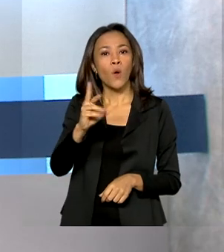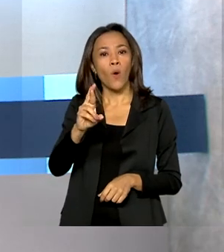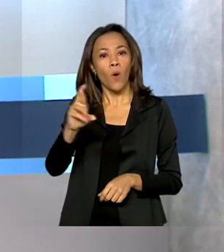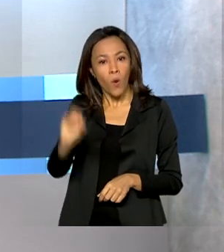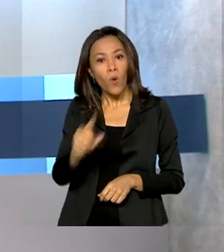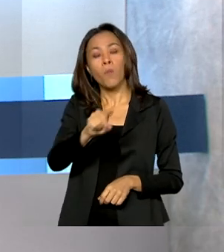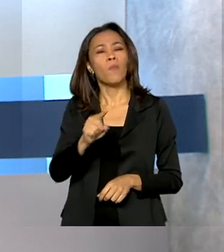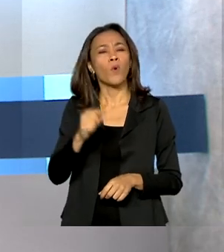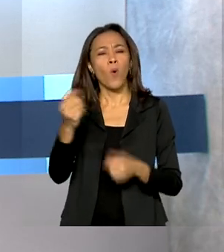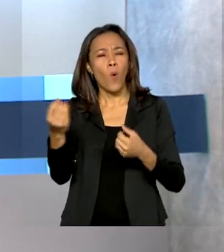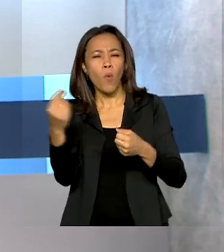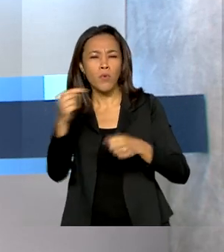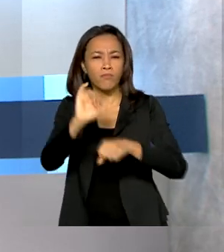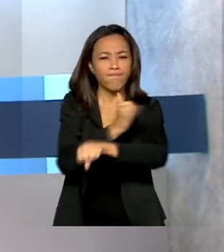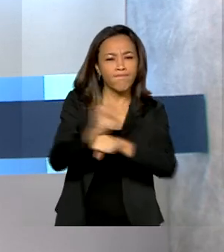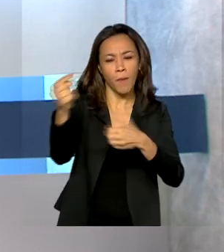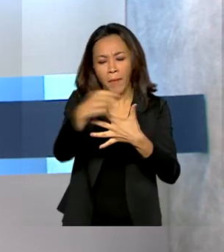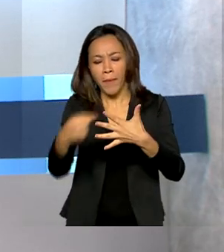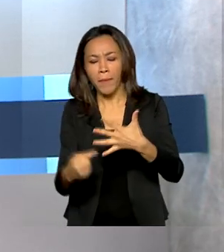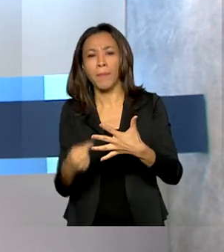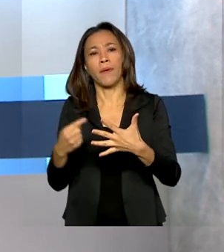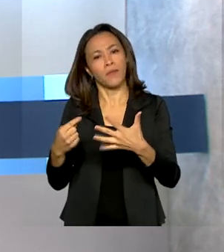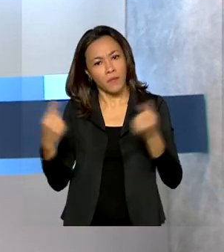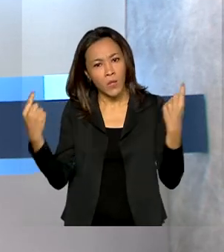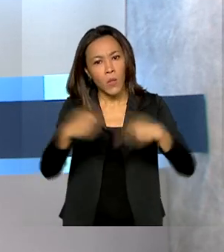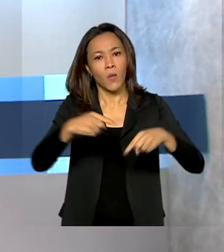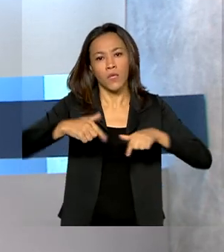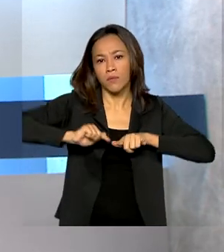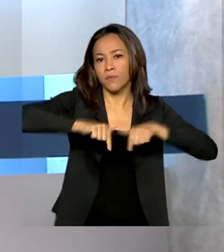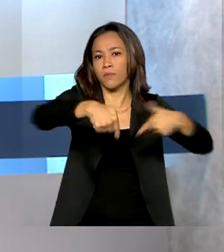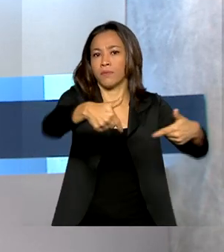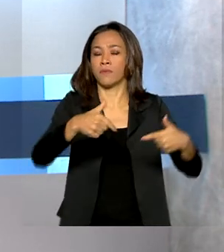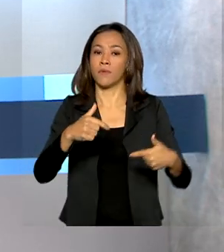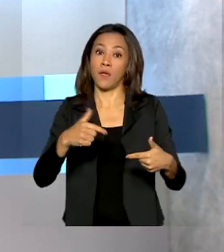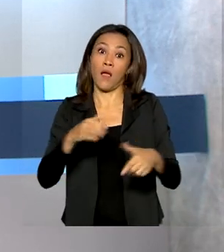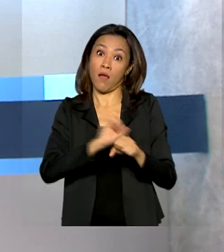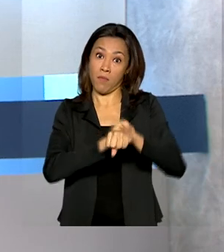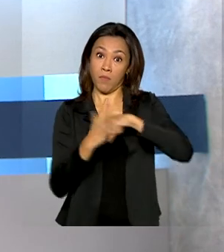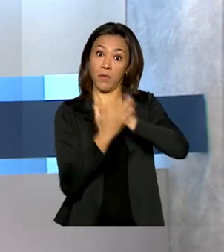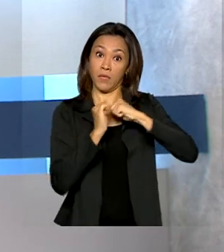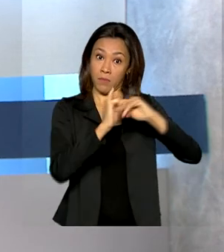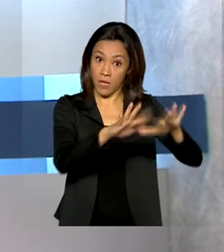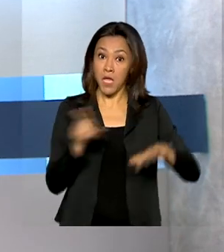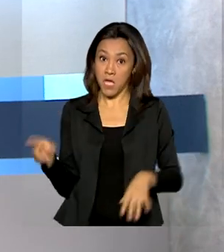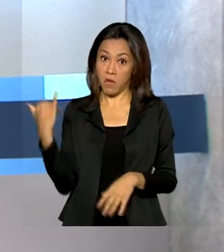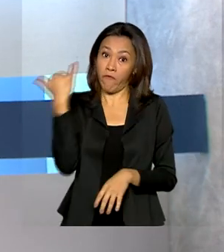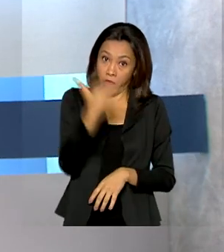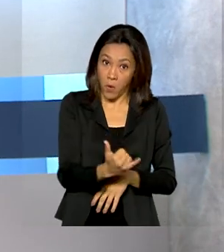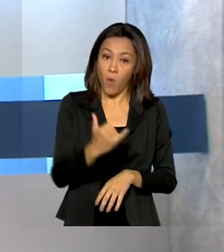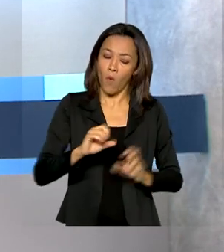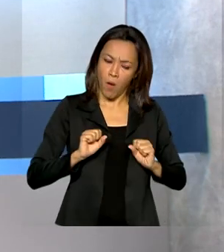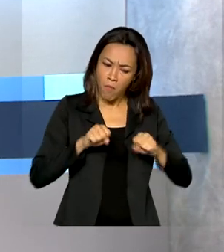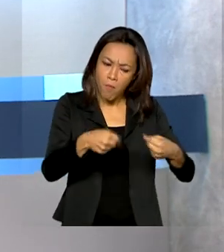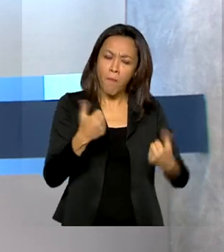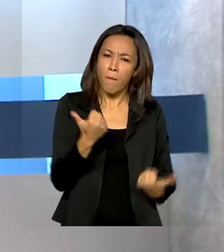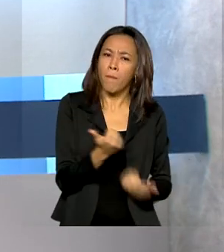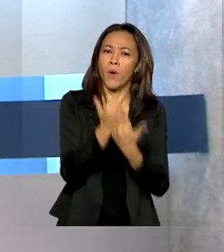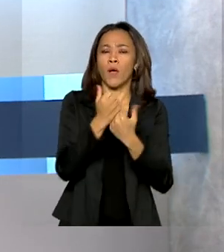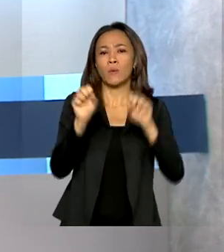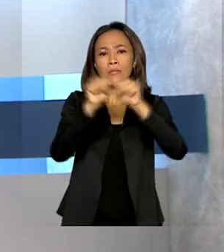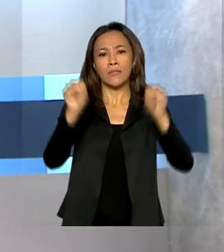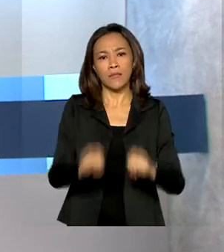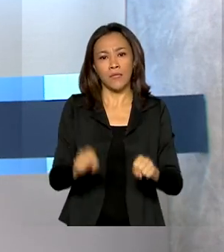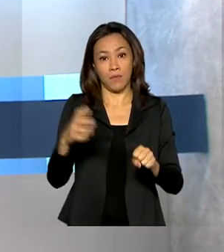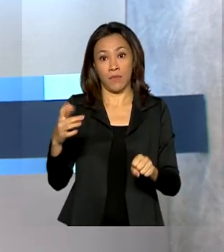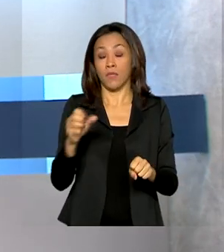pandemia de Covid-19 aqui no Brasil. O ministro reforçou o compromisso de fortalecer o Sistema Único de Saúde com a ampliação da